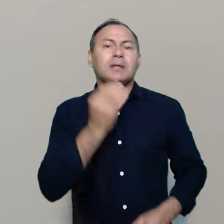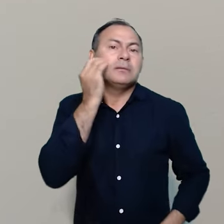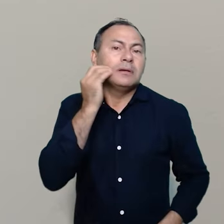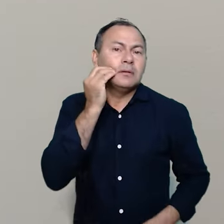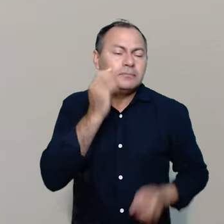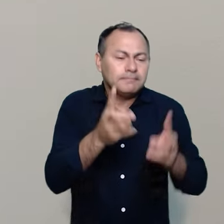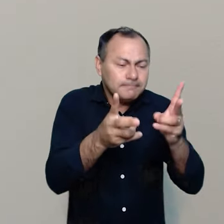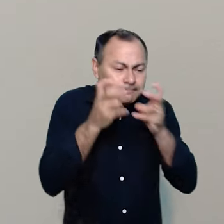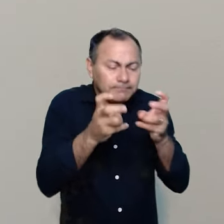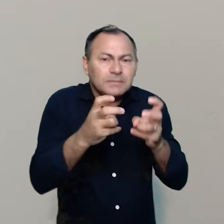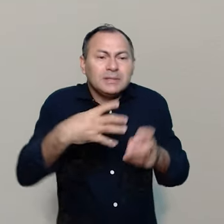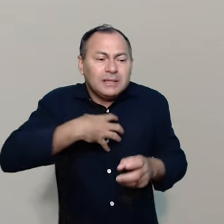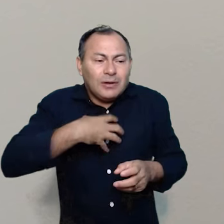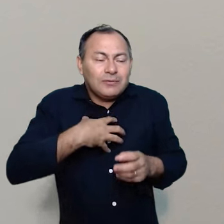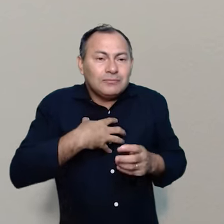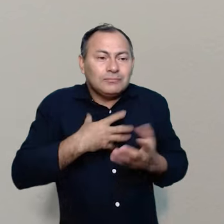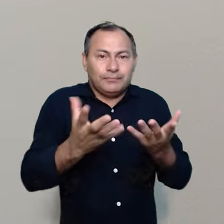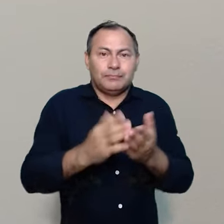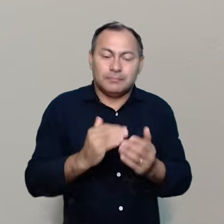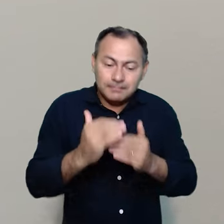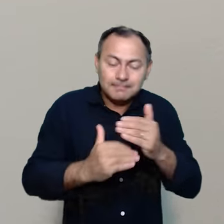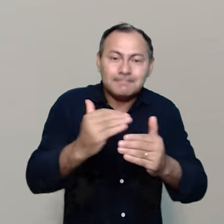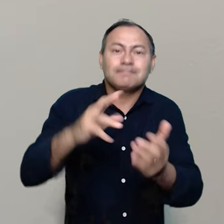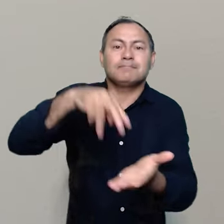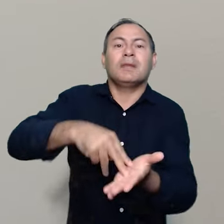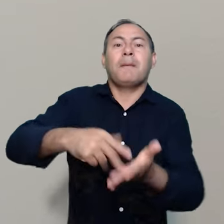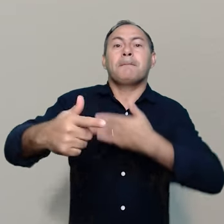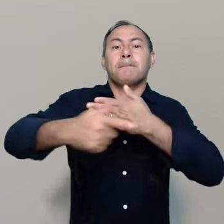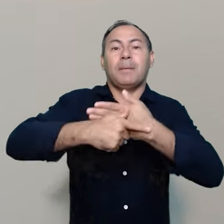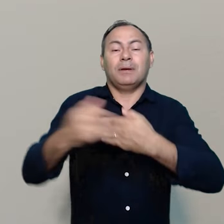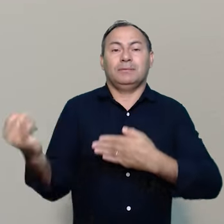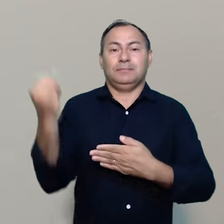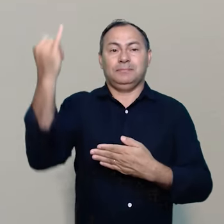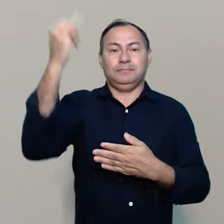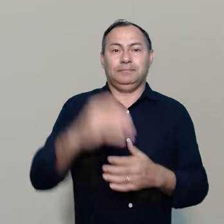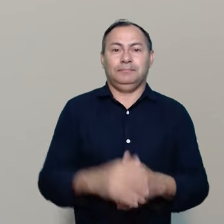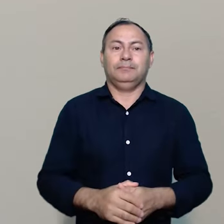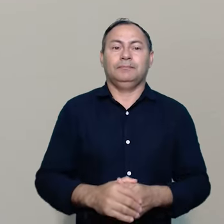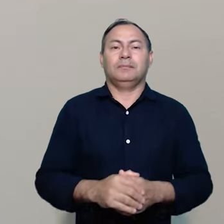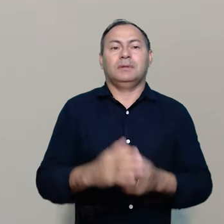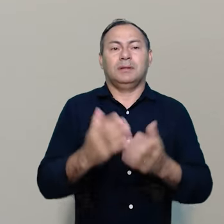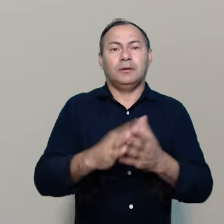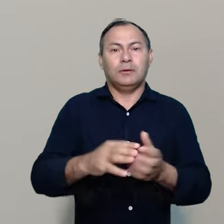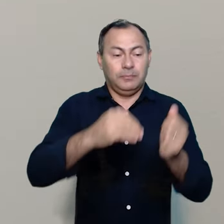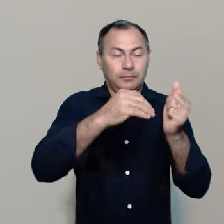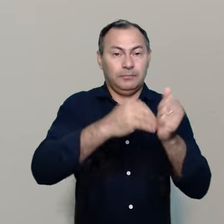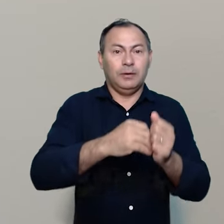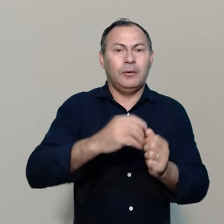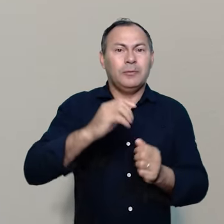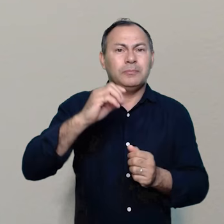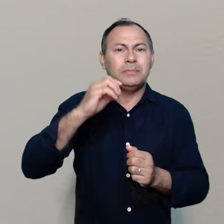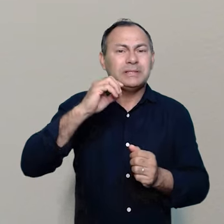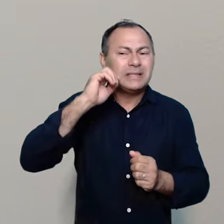experiência perceptiva e sensorial desempenham um papel importante. O misterioso